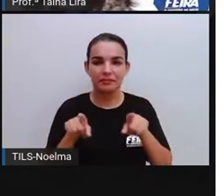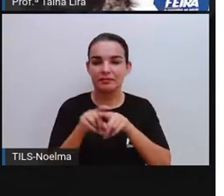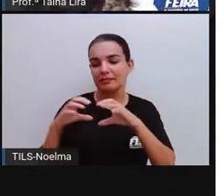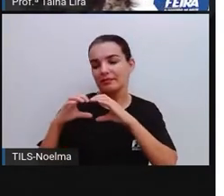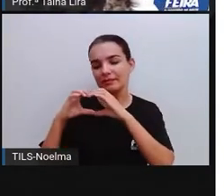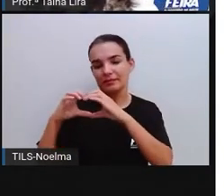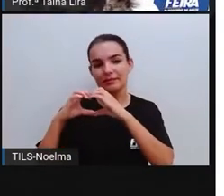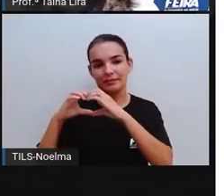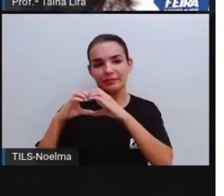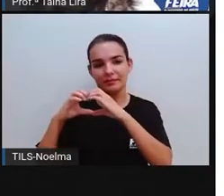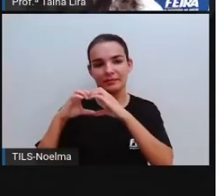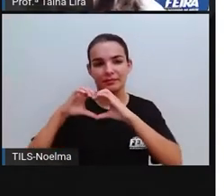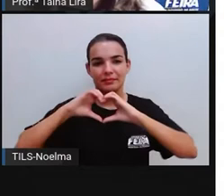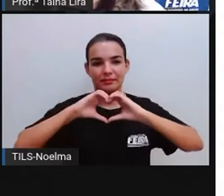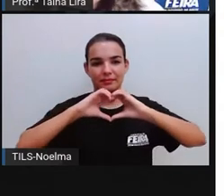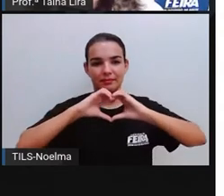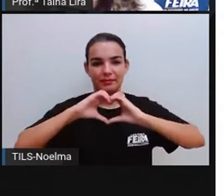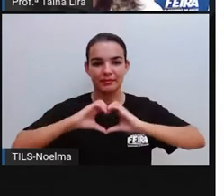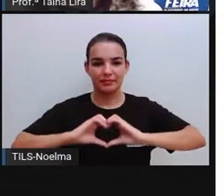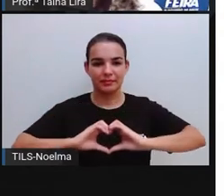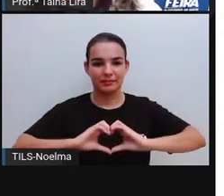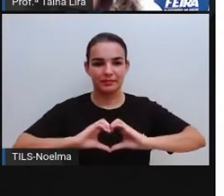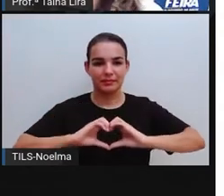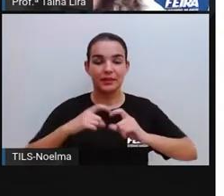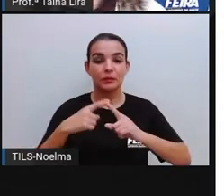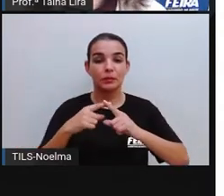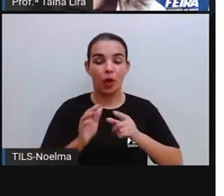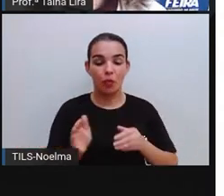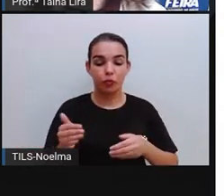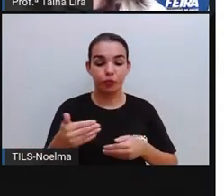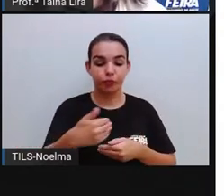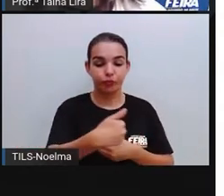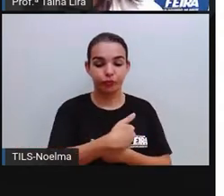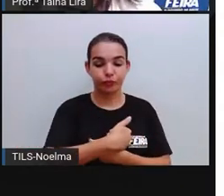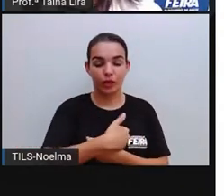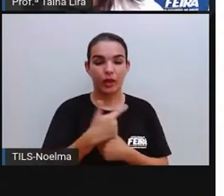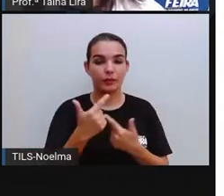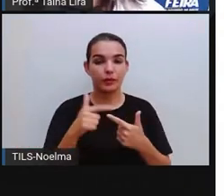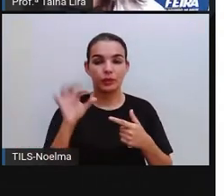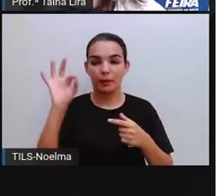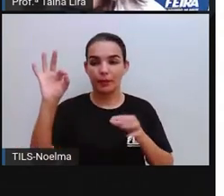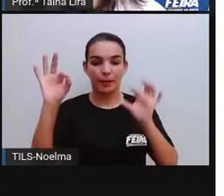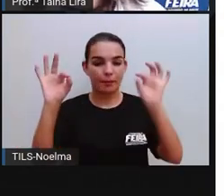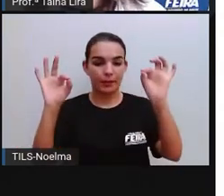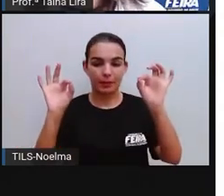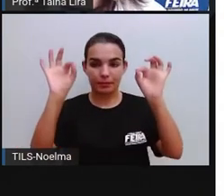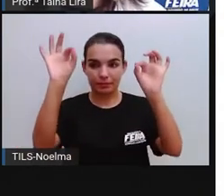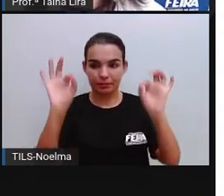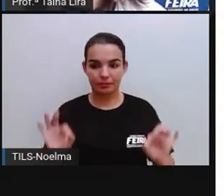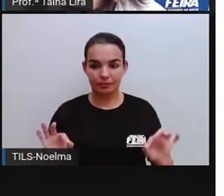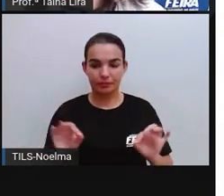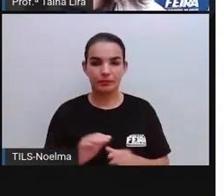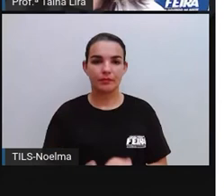coração, tá bom? São curvas fechadas, não possuem vértices e arestas, tá?